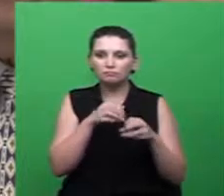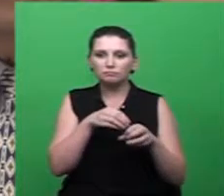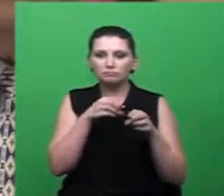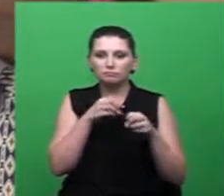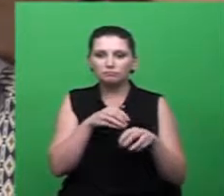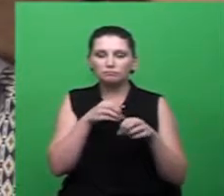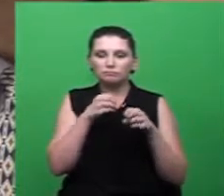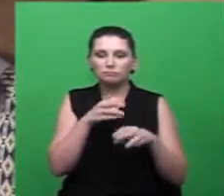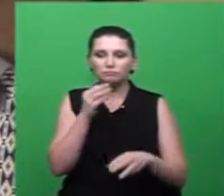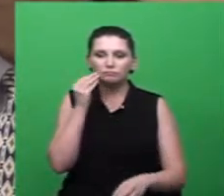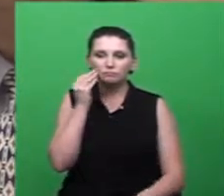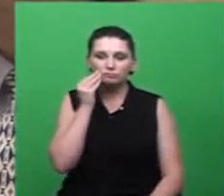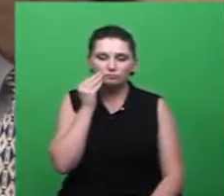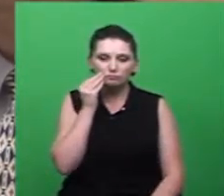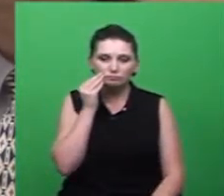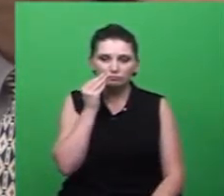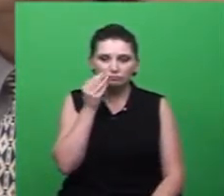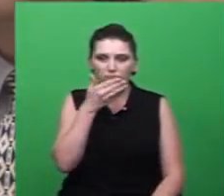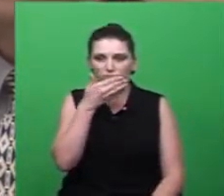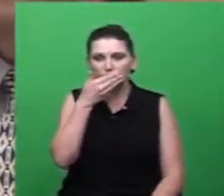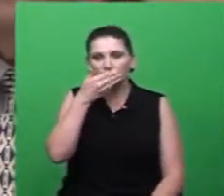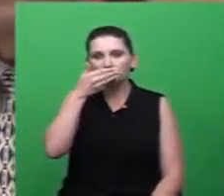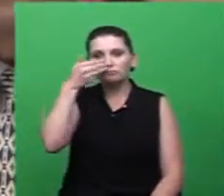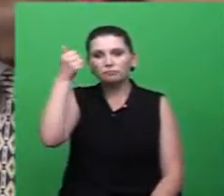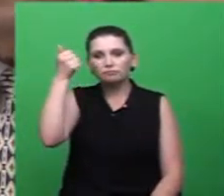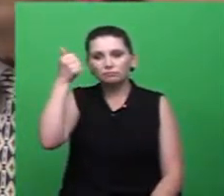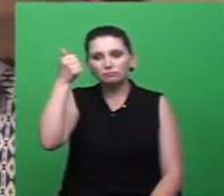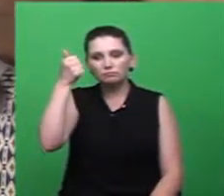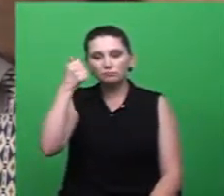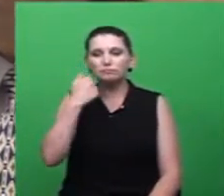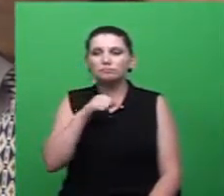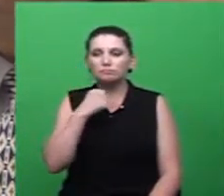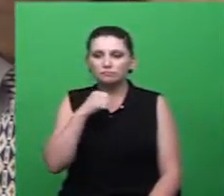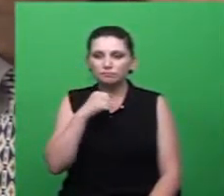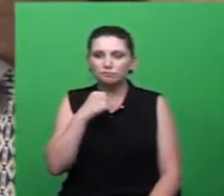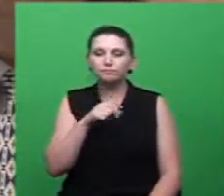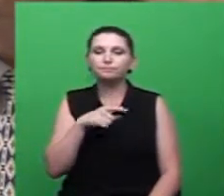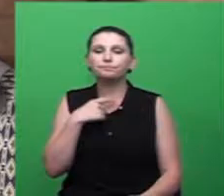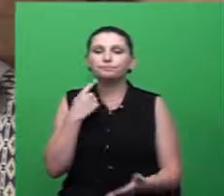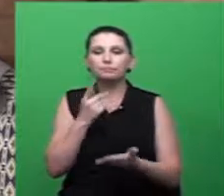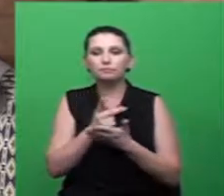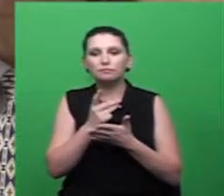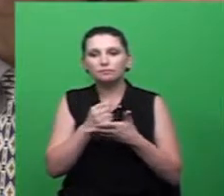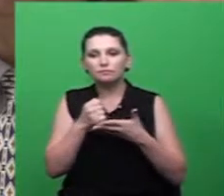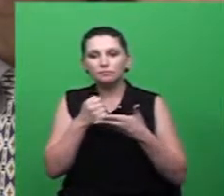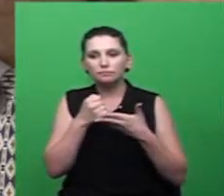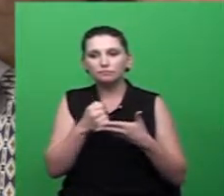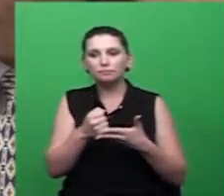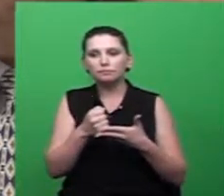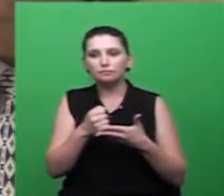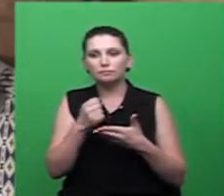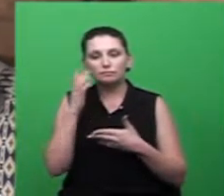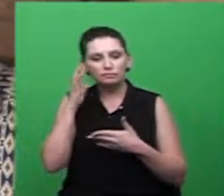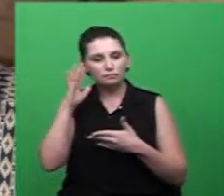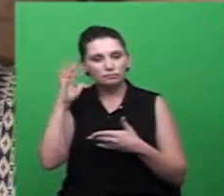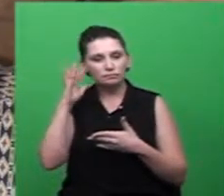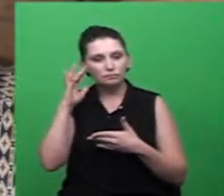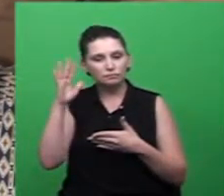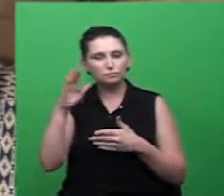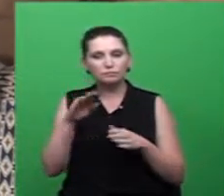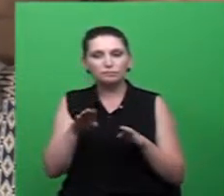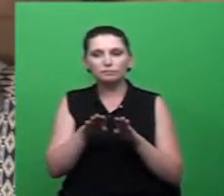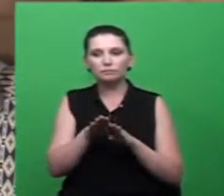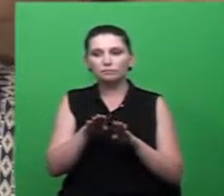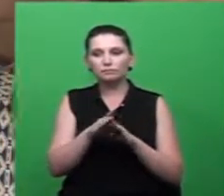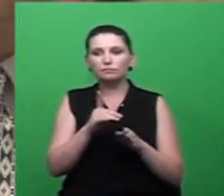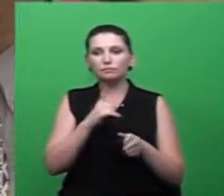sempre passando pelos objetivos e concretizando os sonhos. Então, o meu